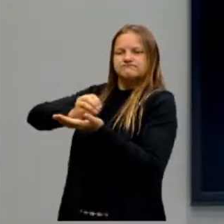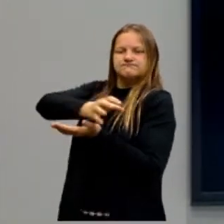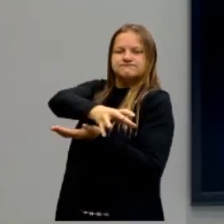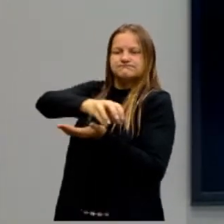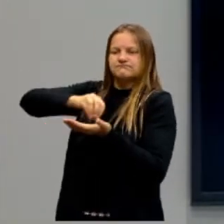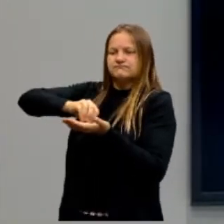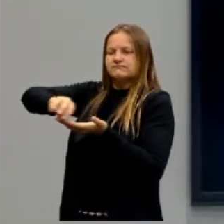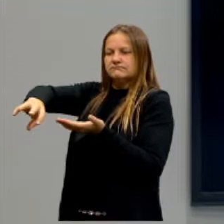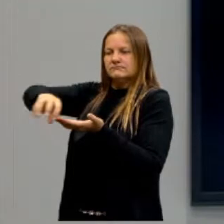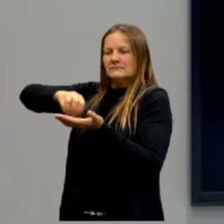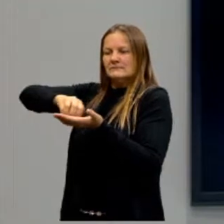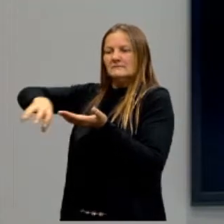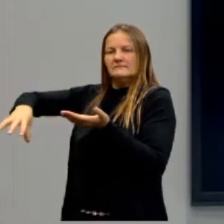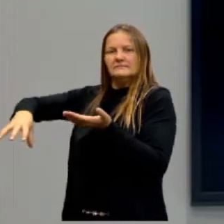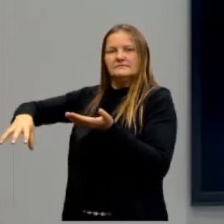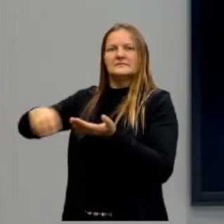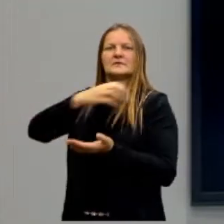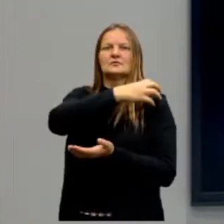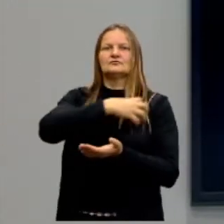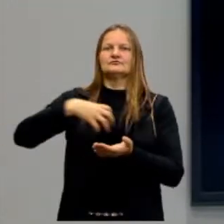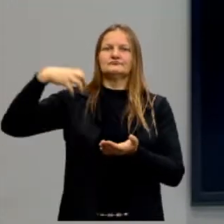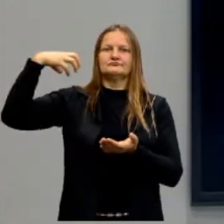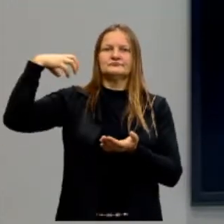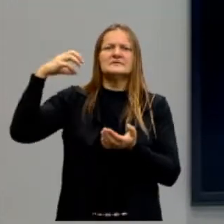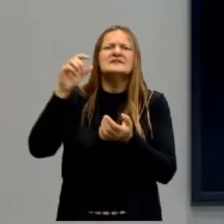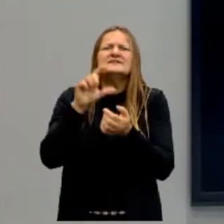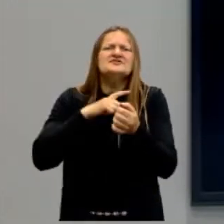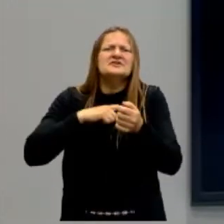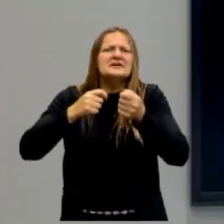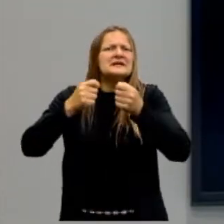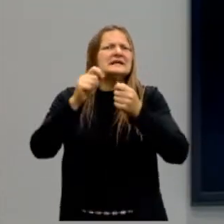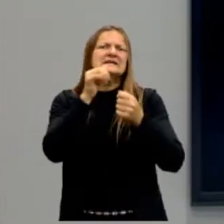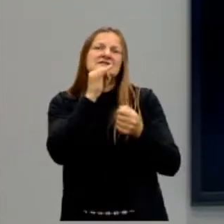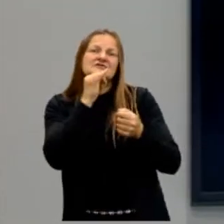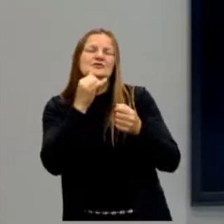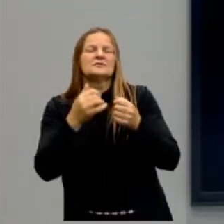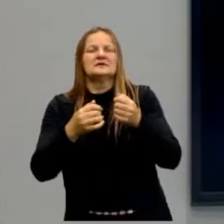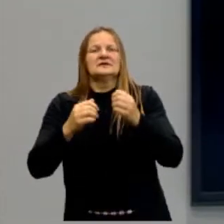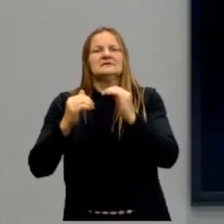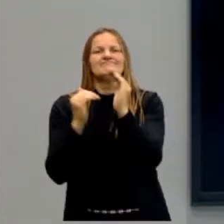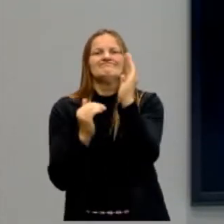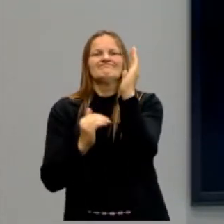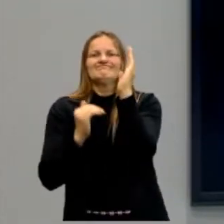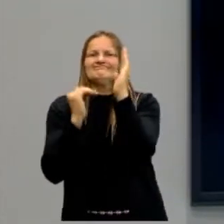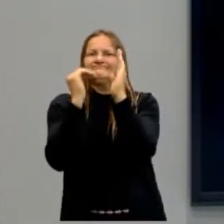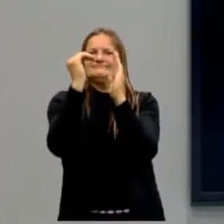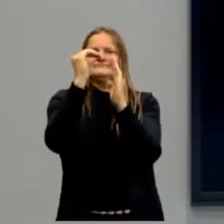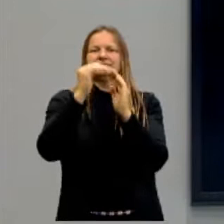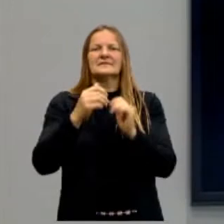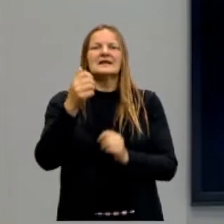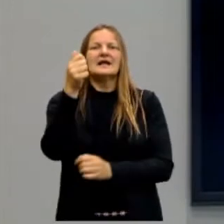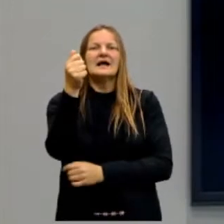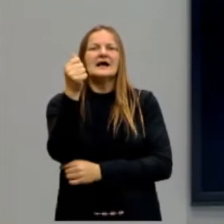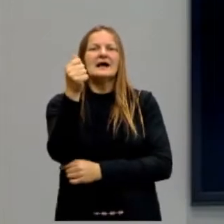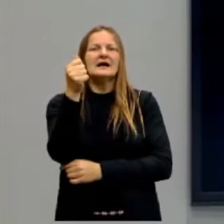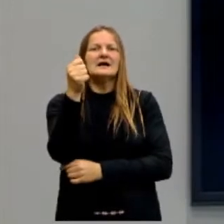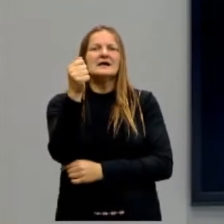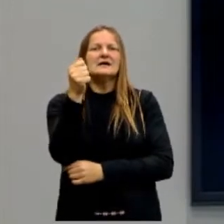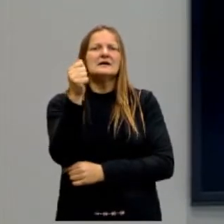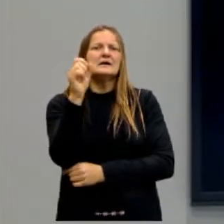concentrado nas mãos dos aristocratas. Aqui, aristocratas, eu usei a palavra, em grego,